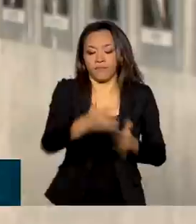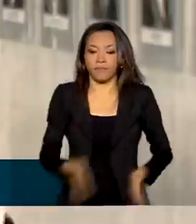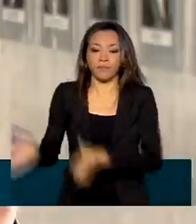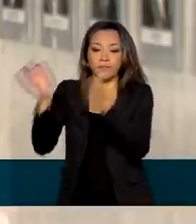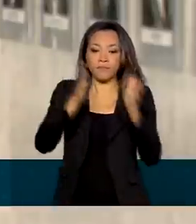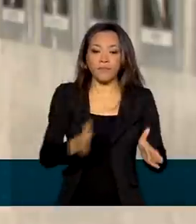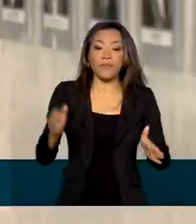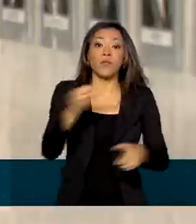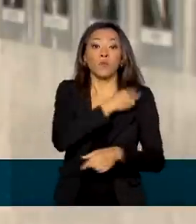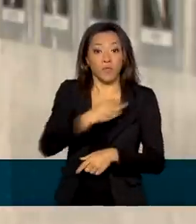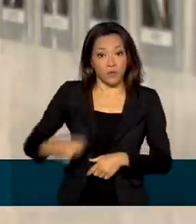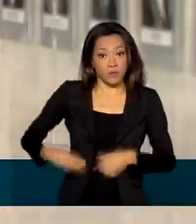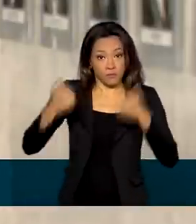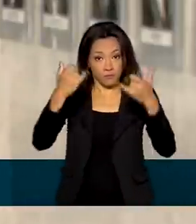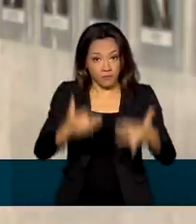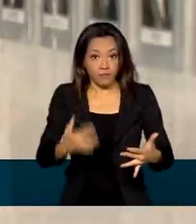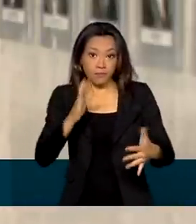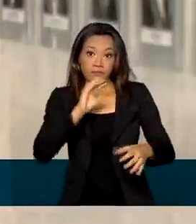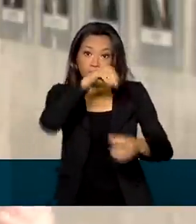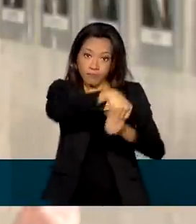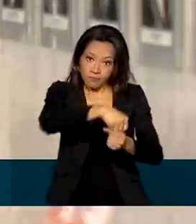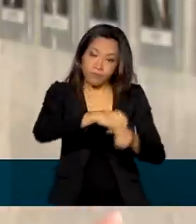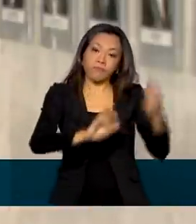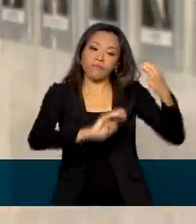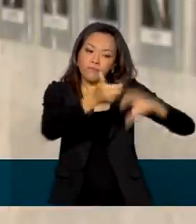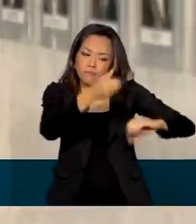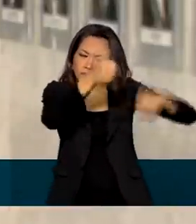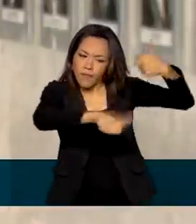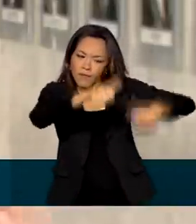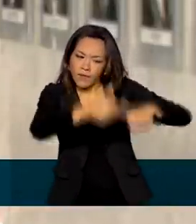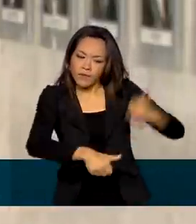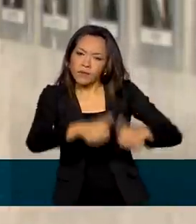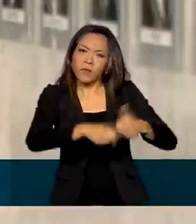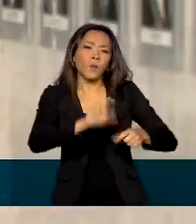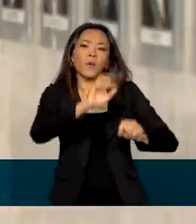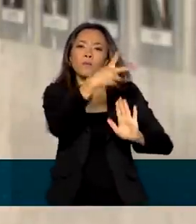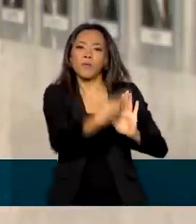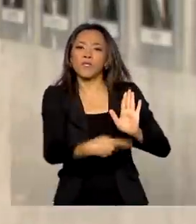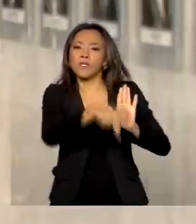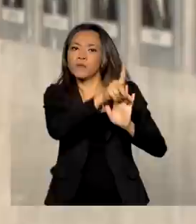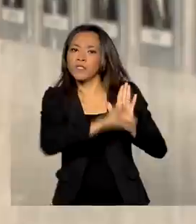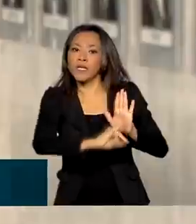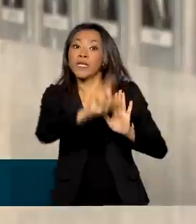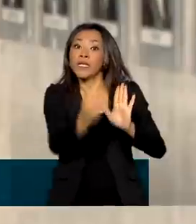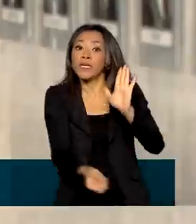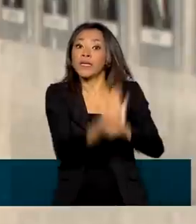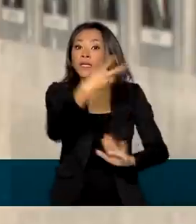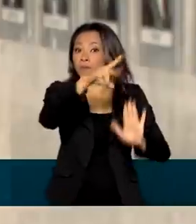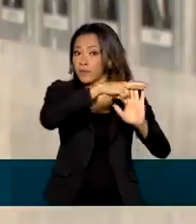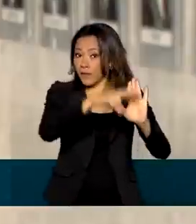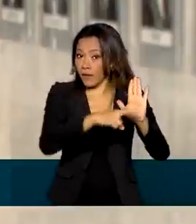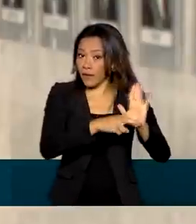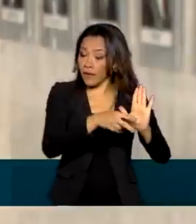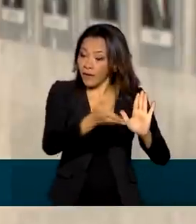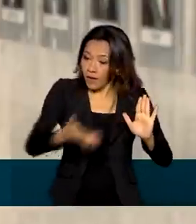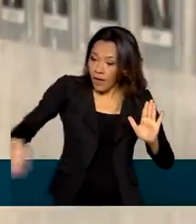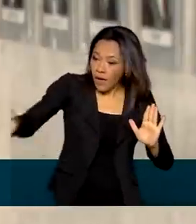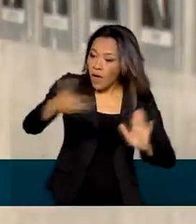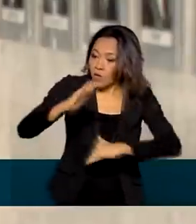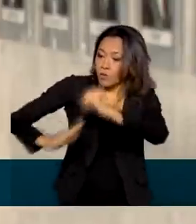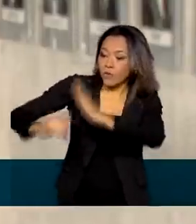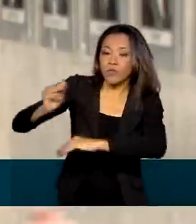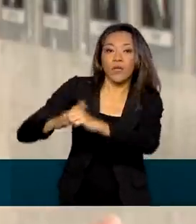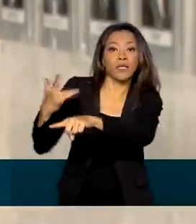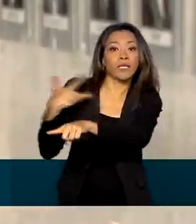está em análise no Congresso Nacional um projeto de lei que cria um protocolo para os profissionais de saúde sobre o tratamento da Covid